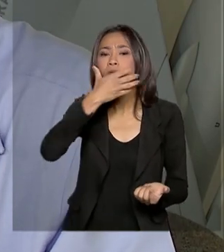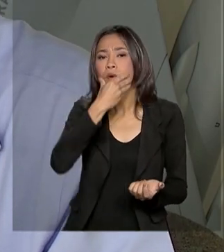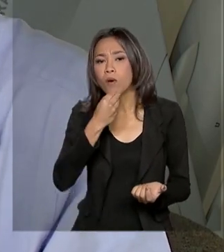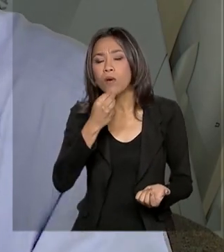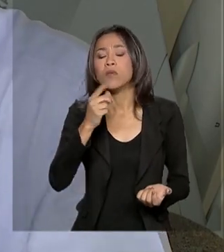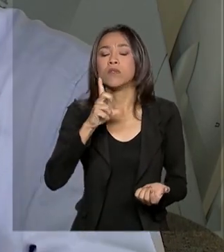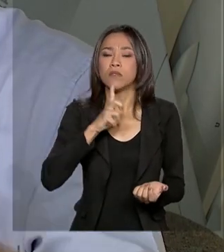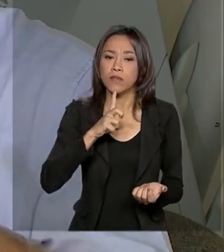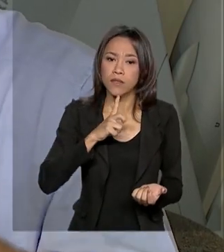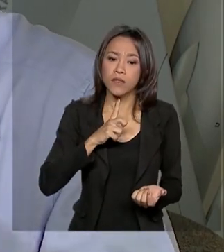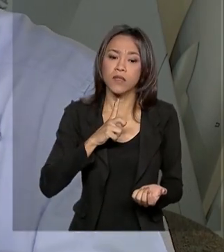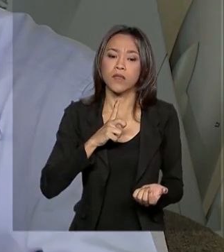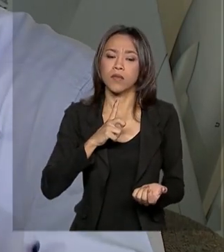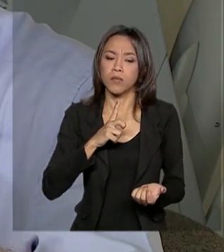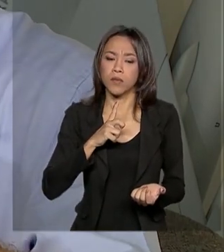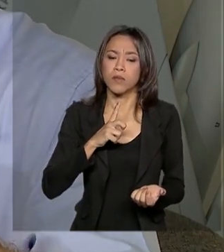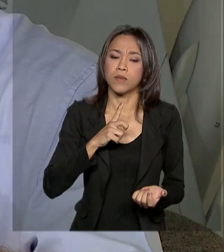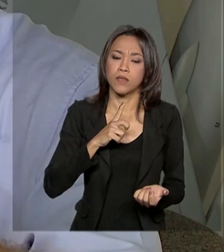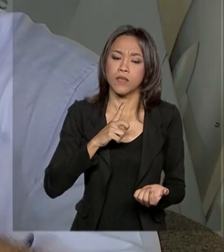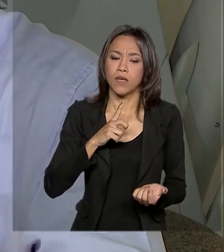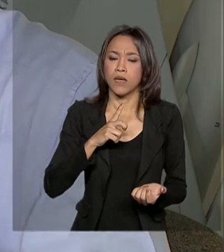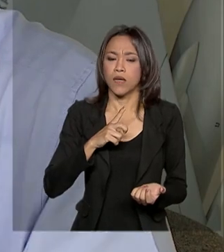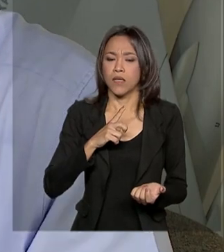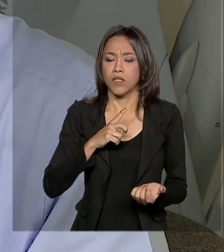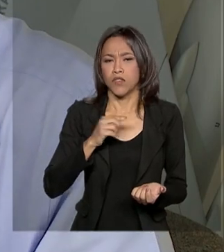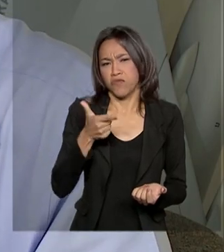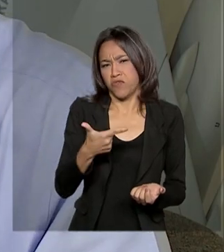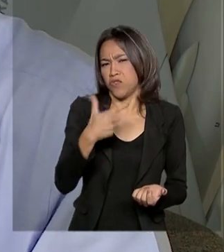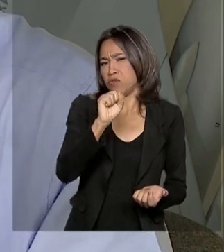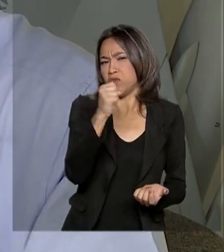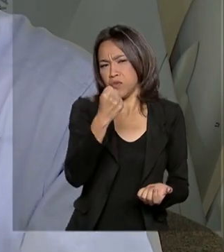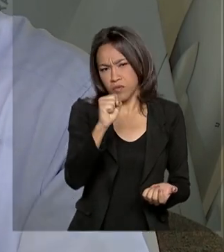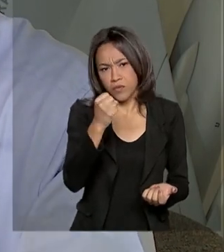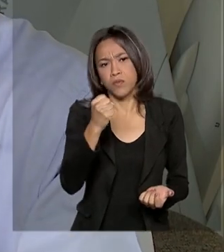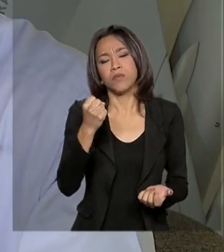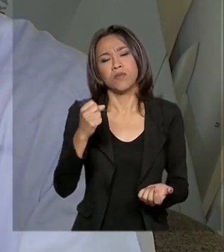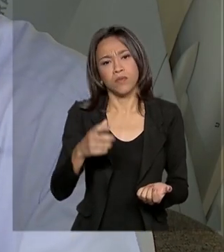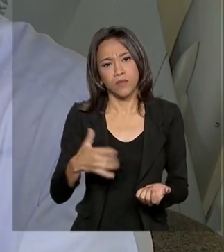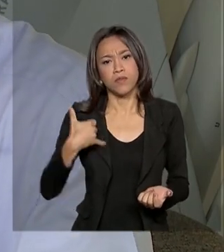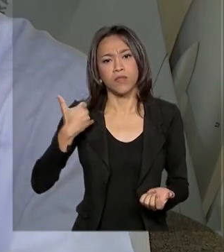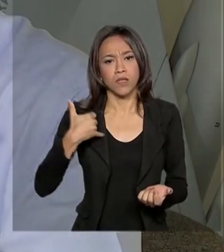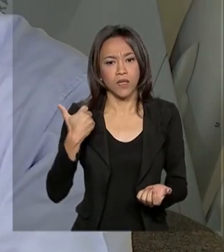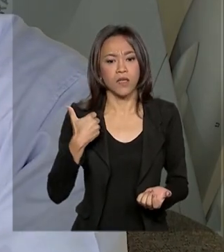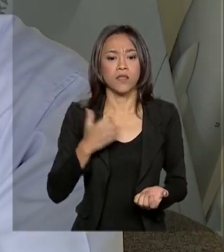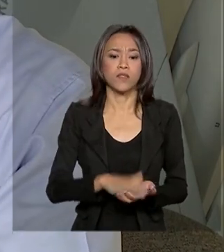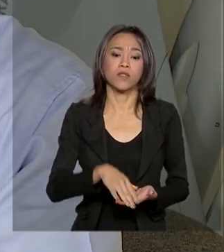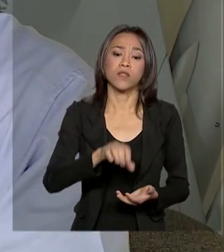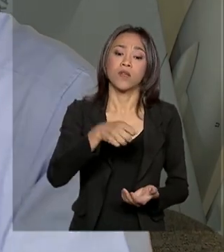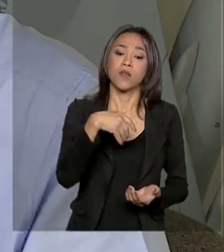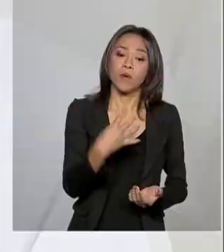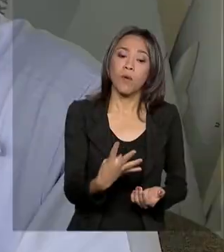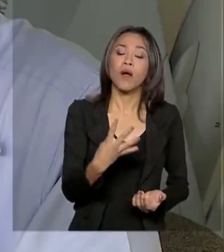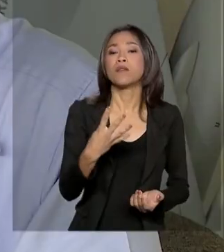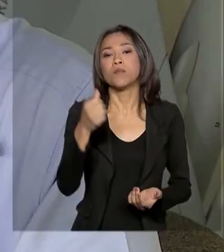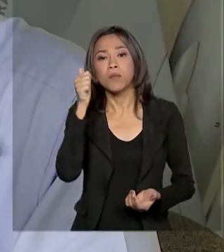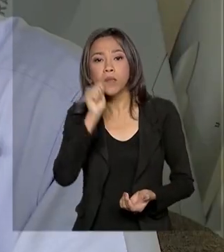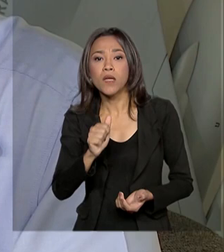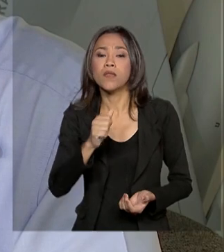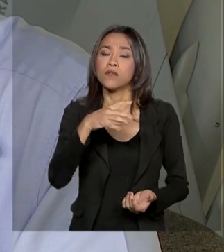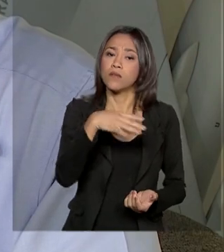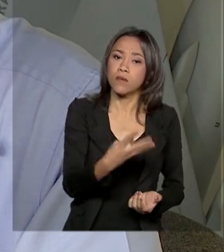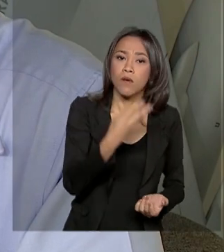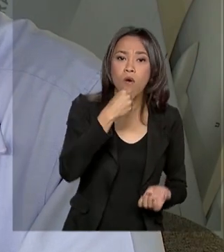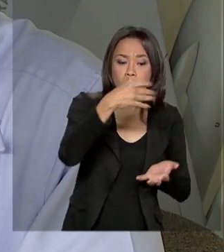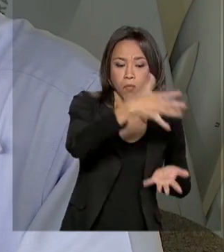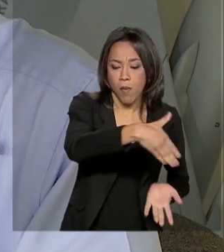Homens, a média de idade é bastante baixa, estão de 28 anos. Então, quartos singles para homem, quartos singles para mulher. Então, os detalhes